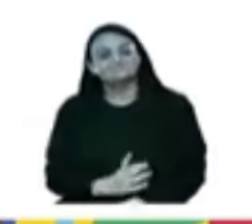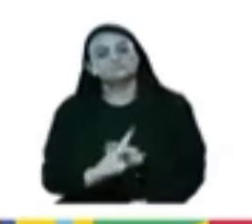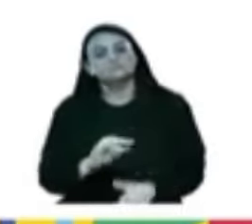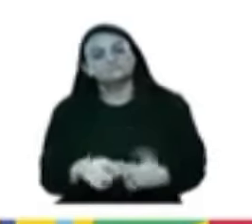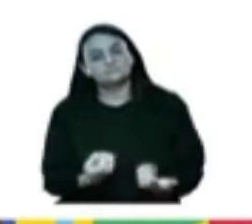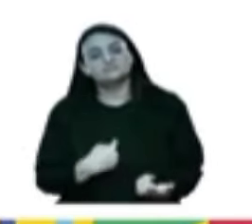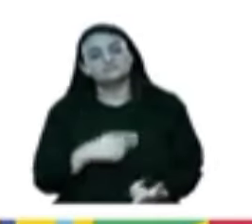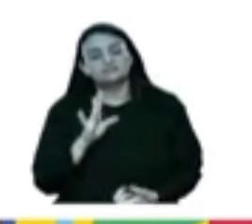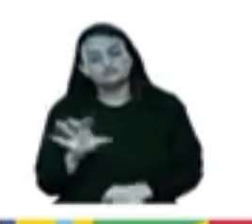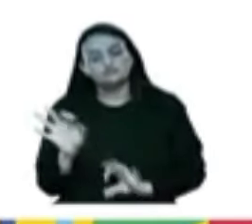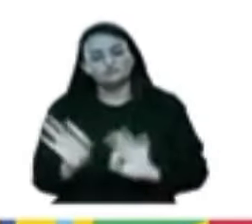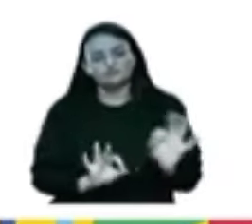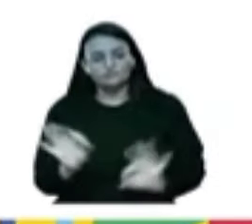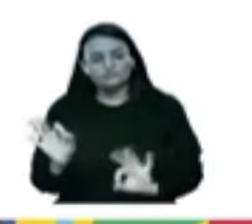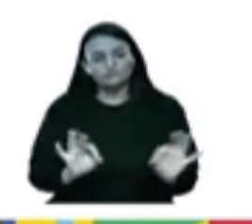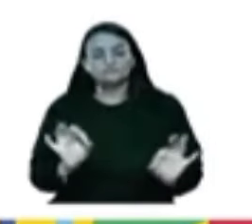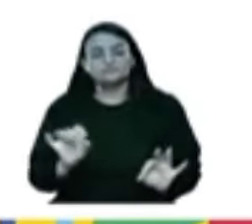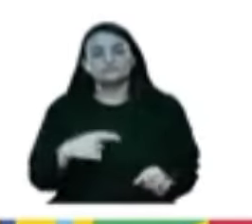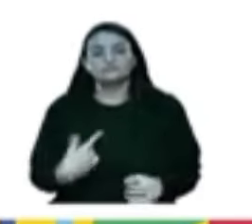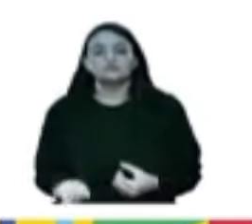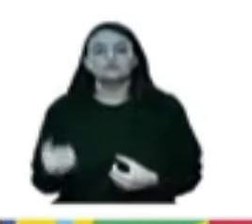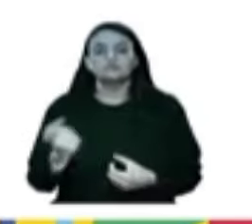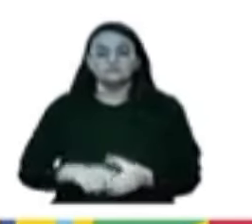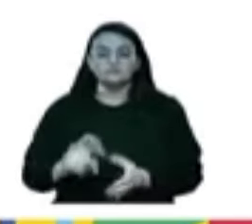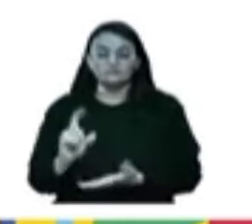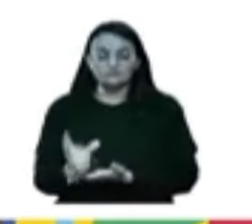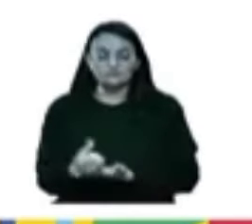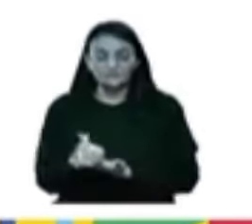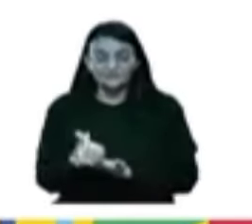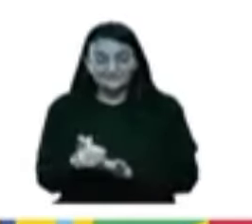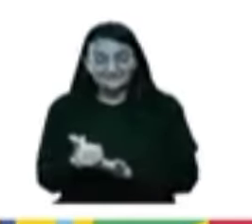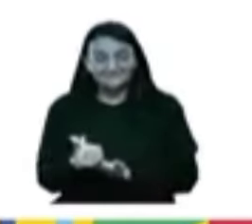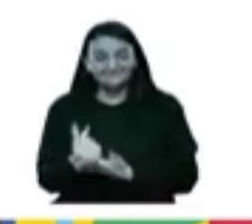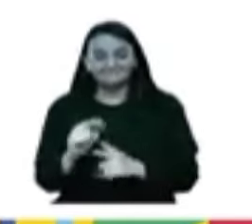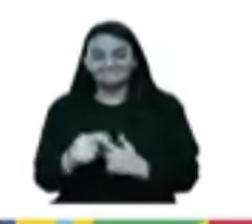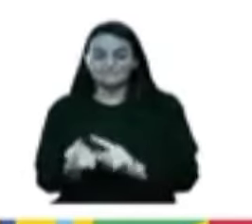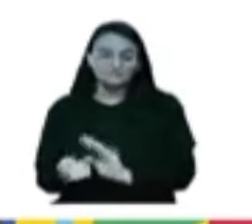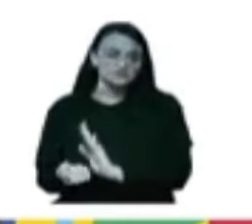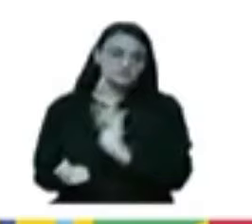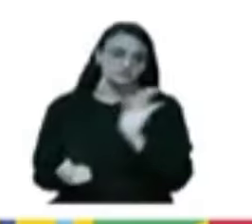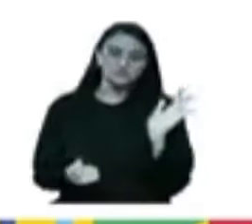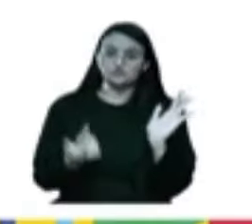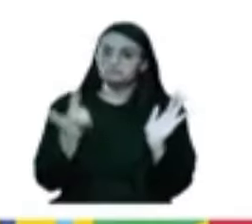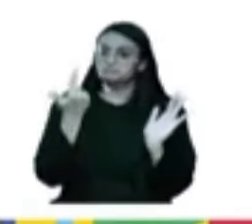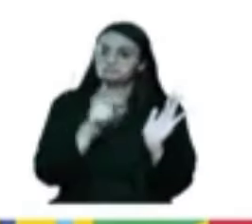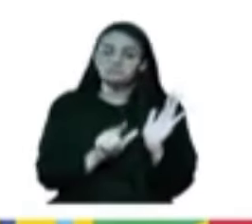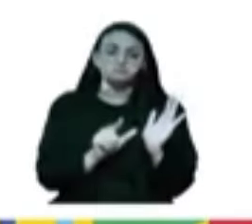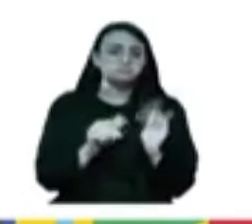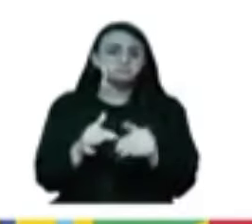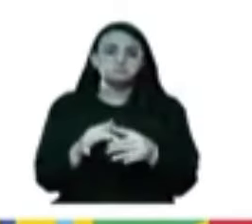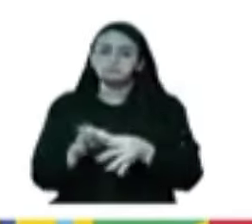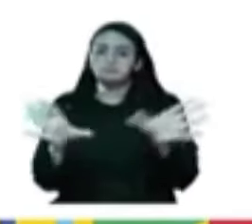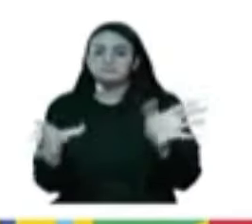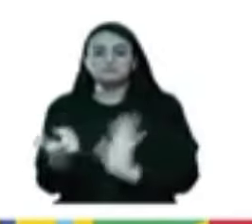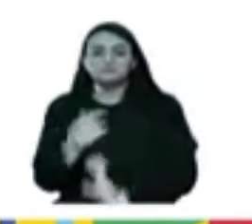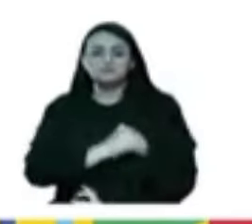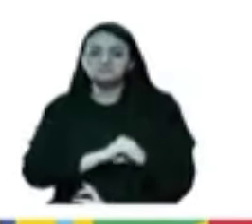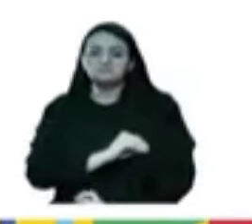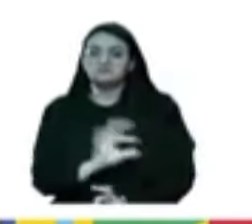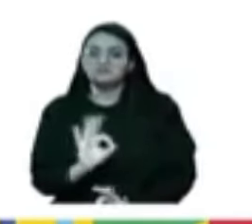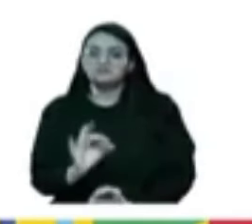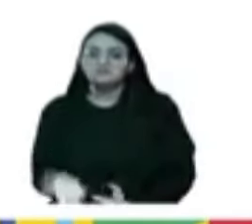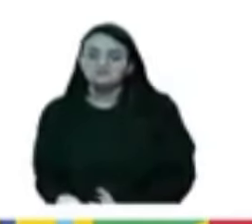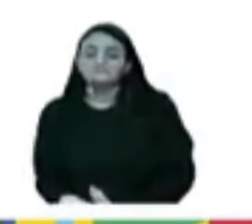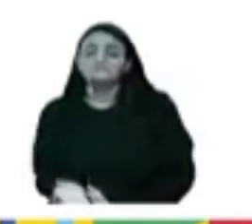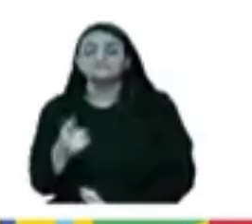já regularizou. Ela já voltou a receber o pagamento do benefício, mas essas parcelas lá atrás não estão liberadas. Esse